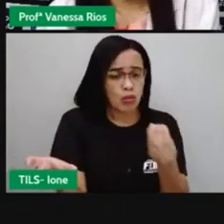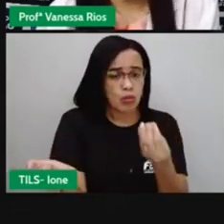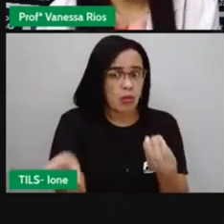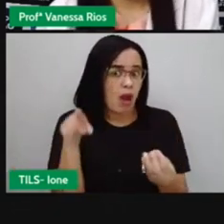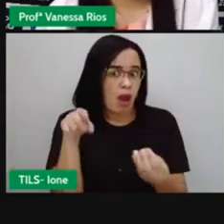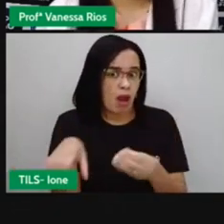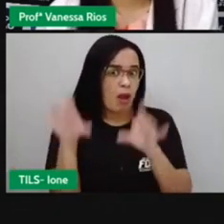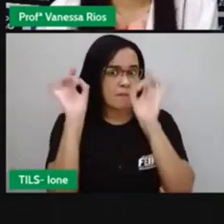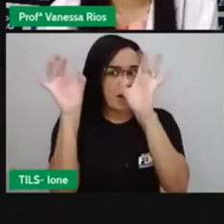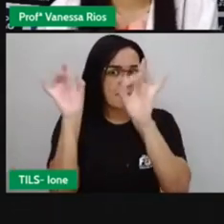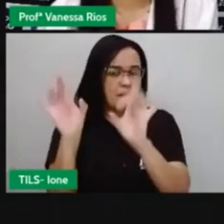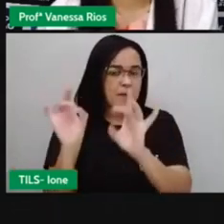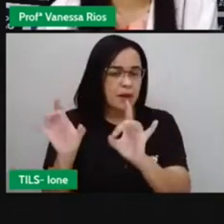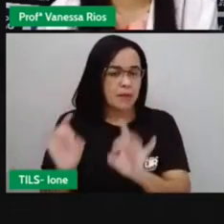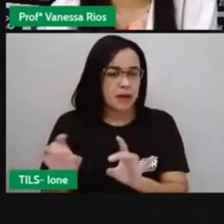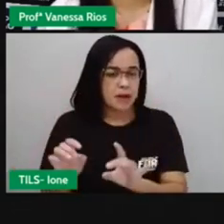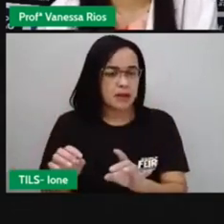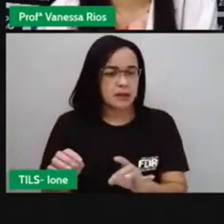bandeira.